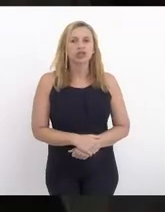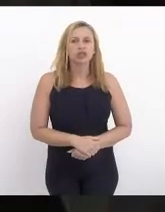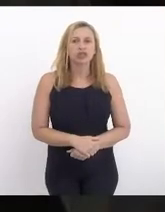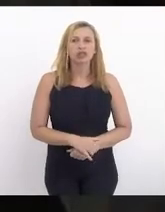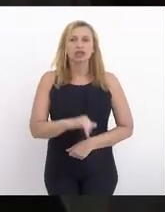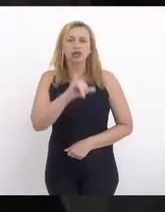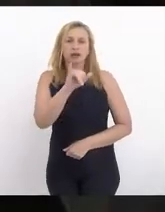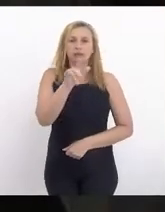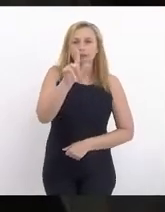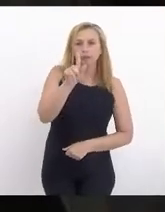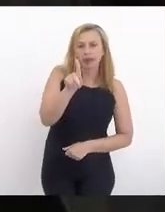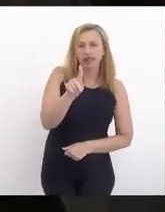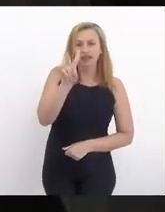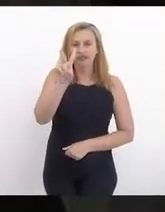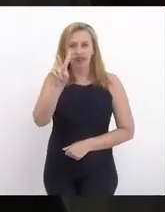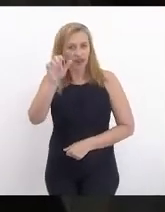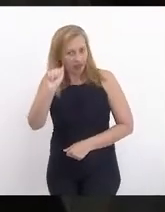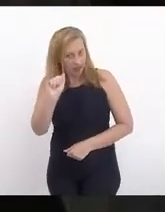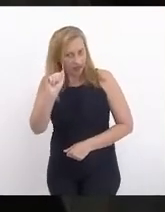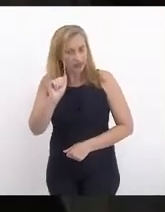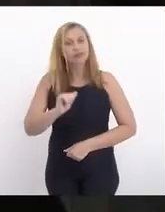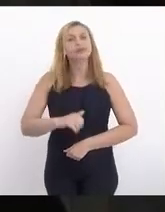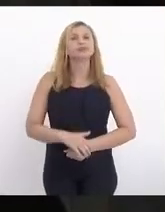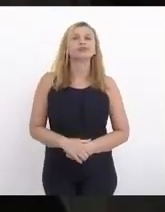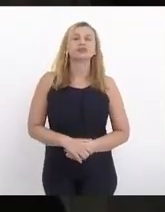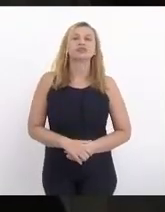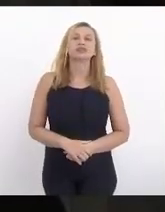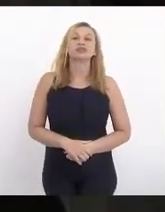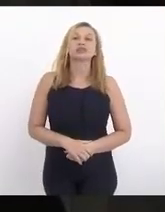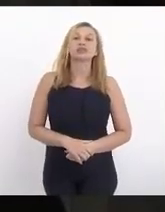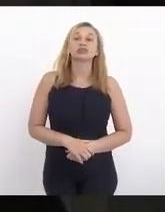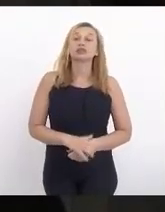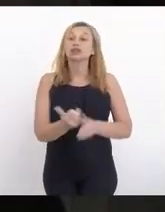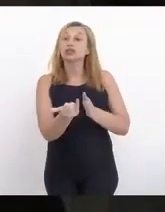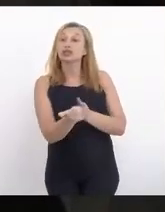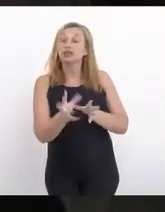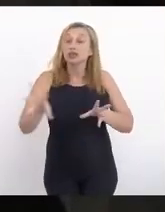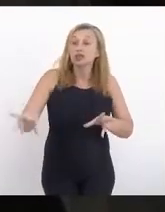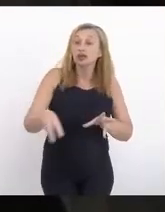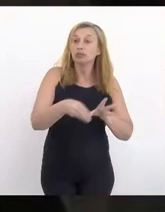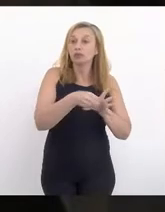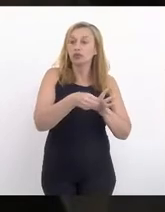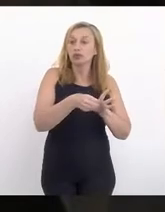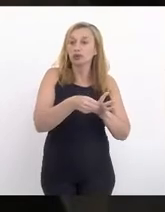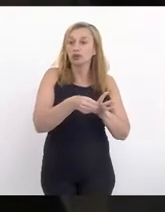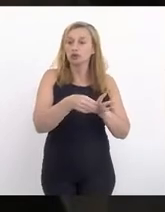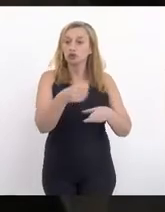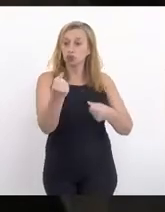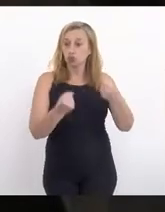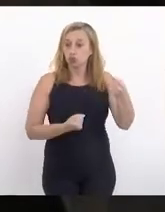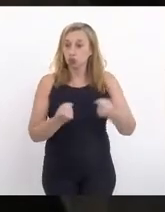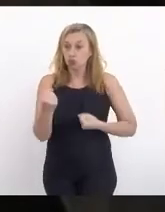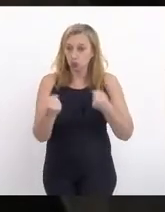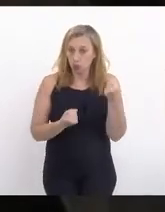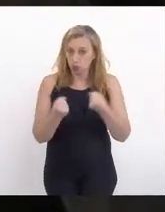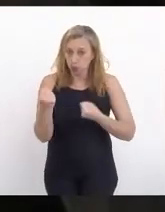IPVA, o IPVA, imposto sobre a propriedade do veículo automotor